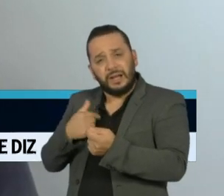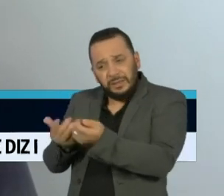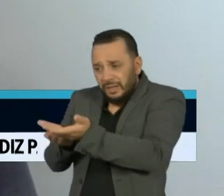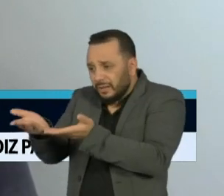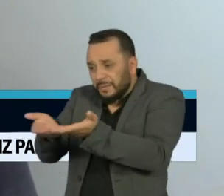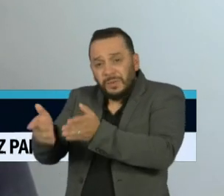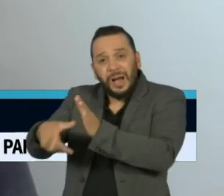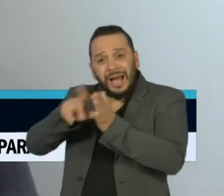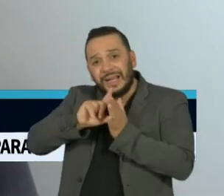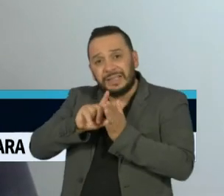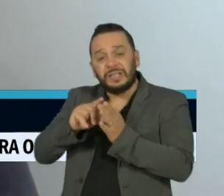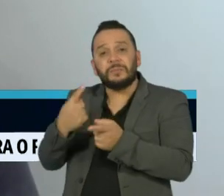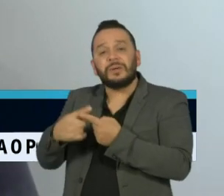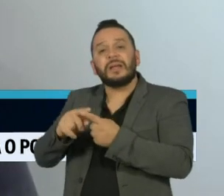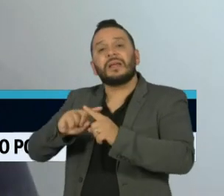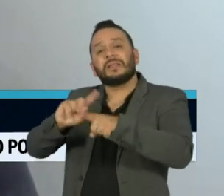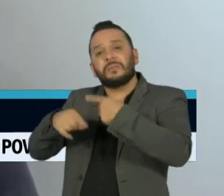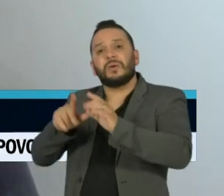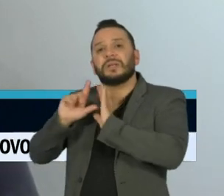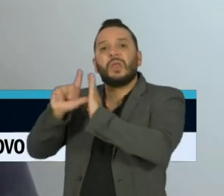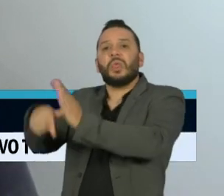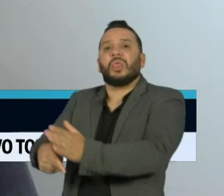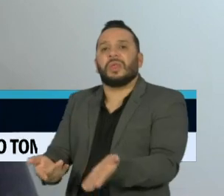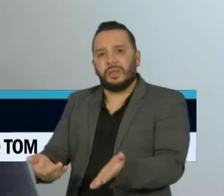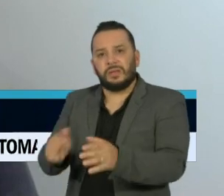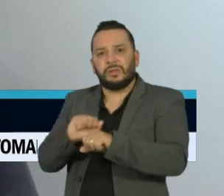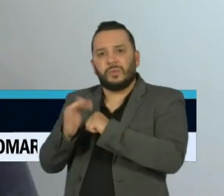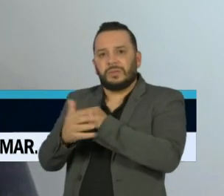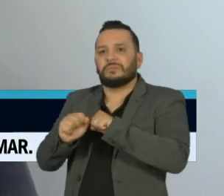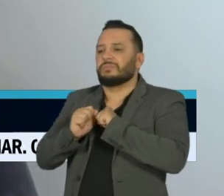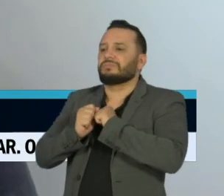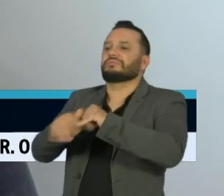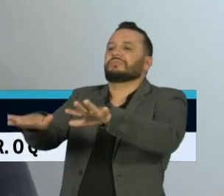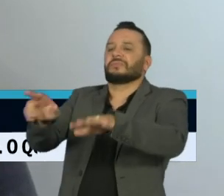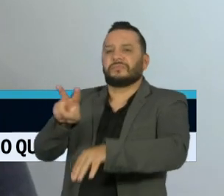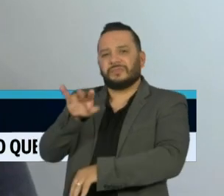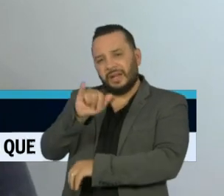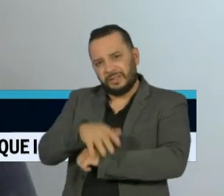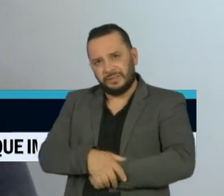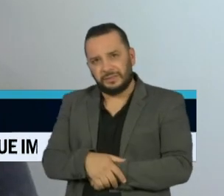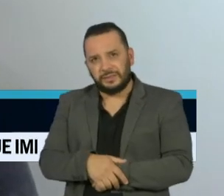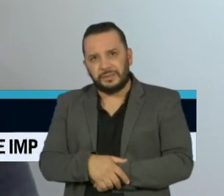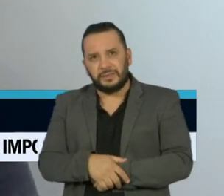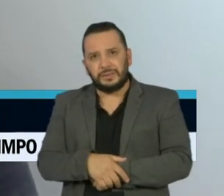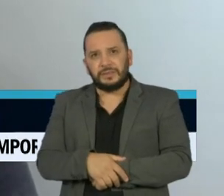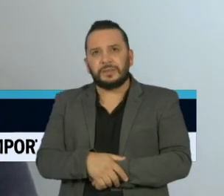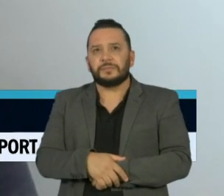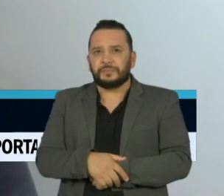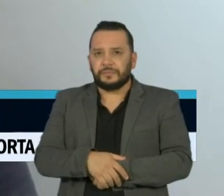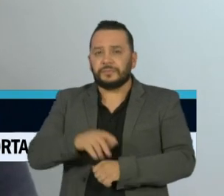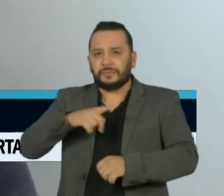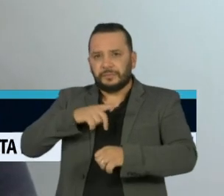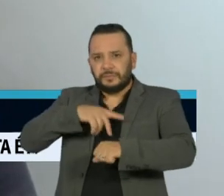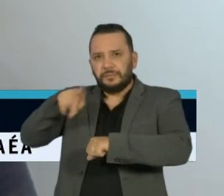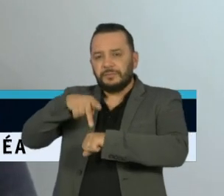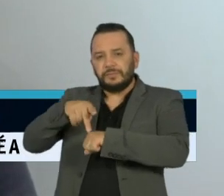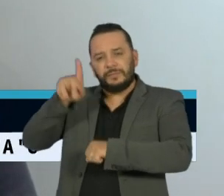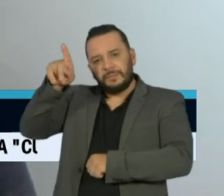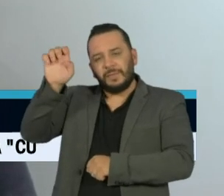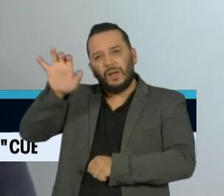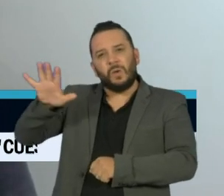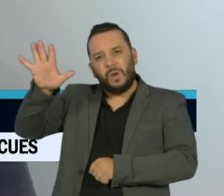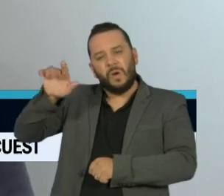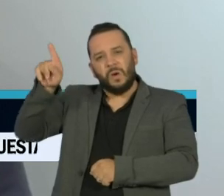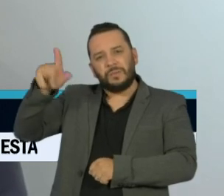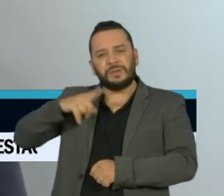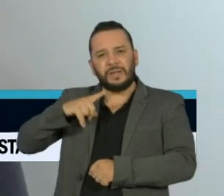é onde a doença vai continuar se espalhando agora. Por medidas que a gente tem em países europeus, por exemplo, do vírus